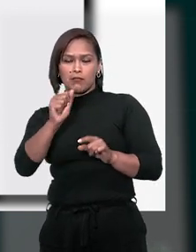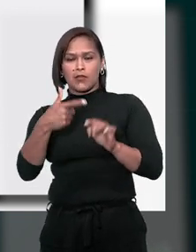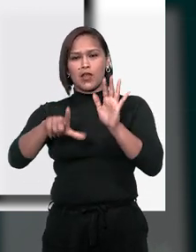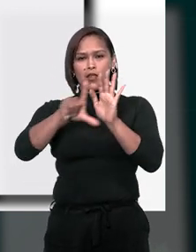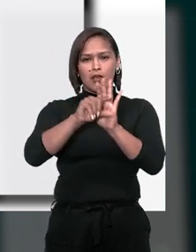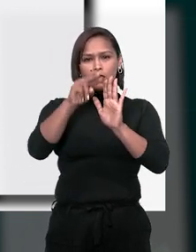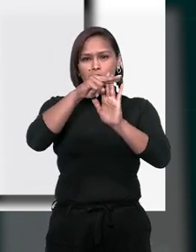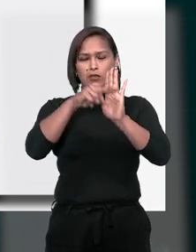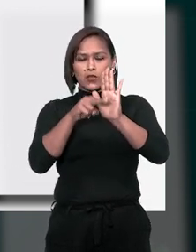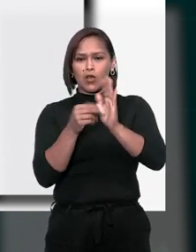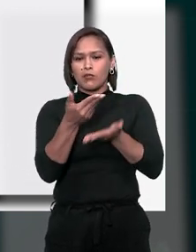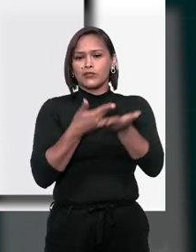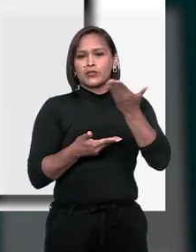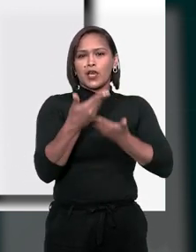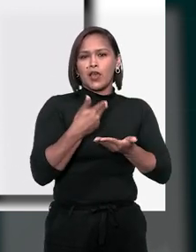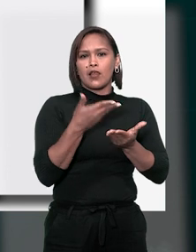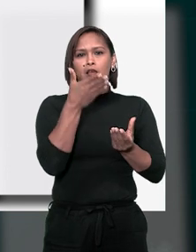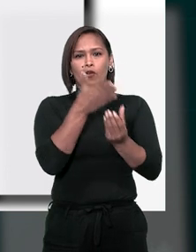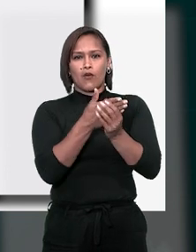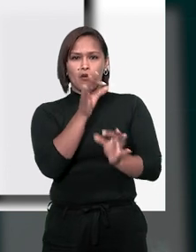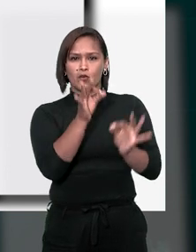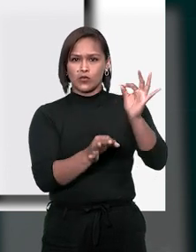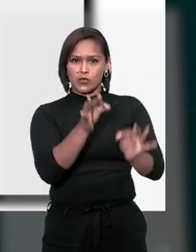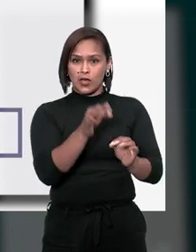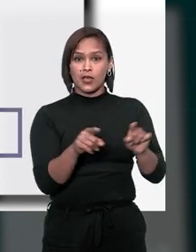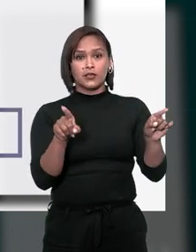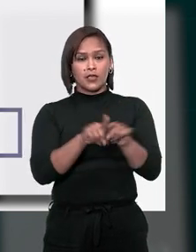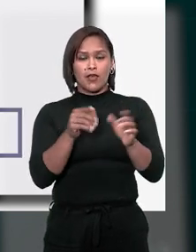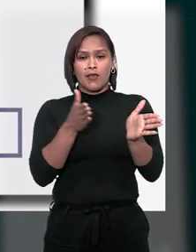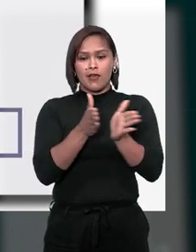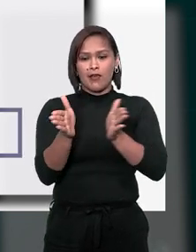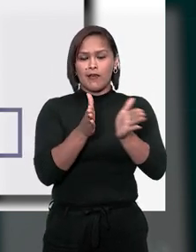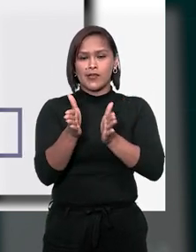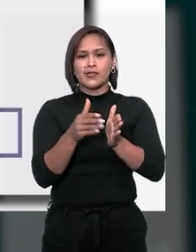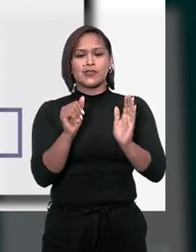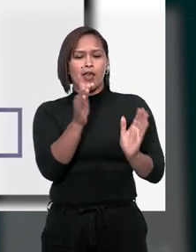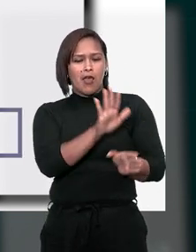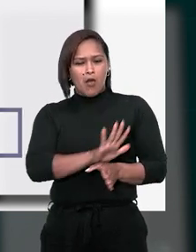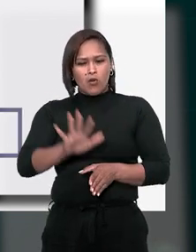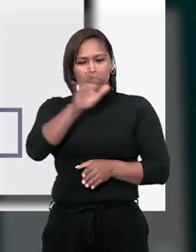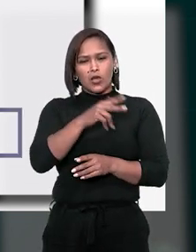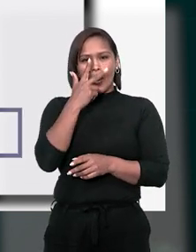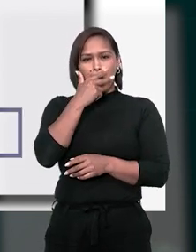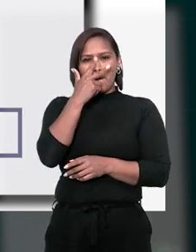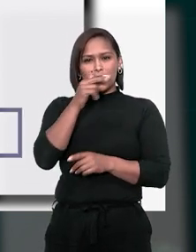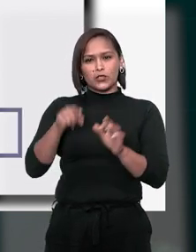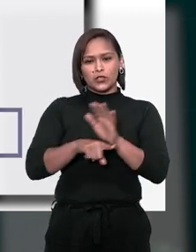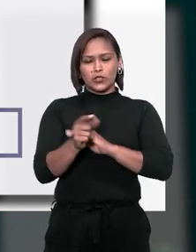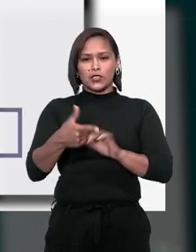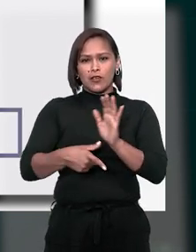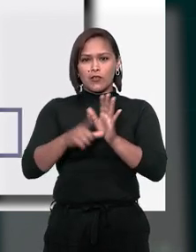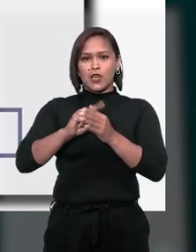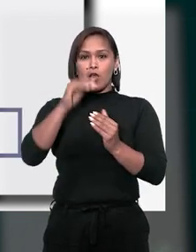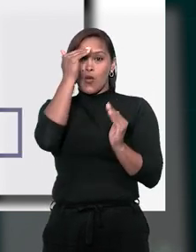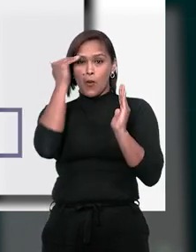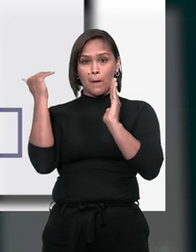para leis e normas relativas aos precedentes e acesso ao Banco Nacional de Demandas Repetitivas